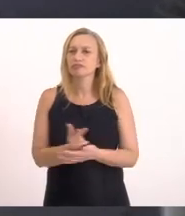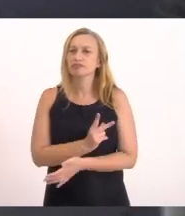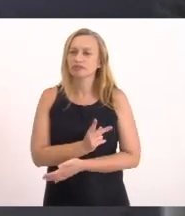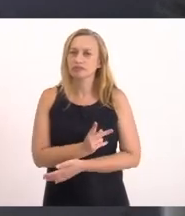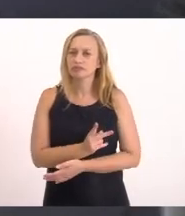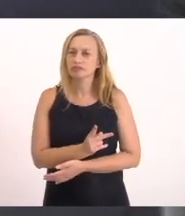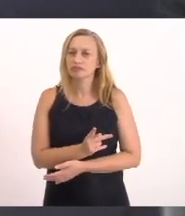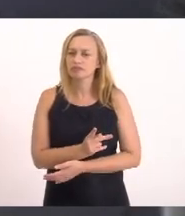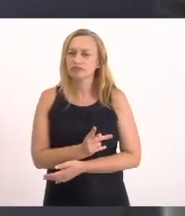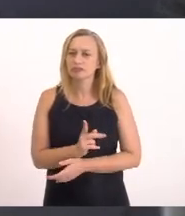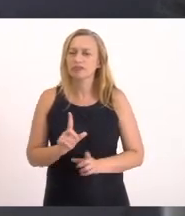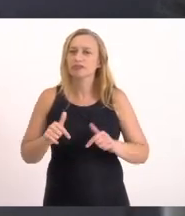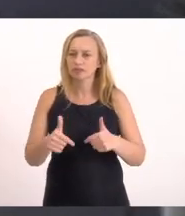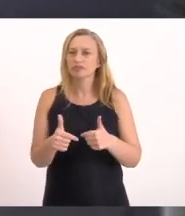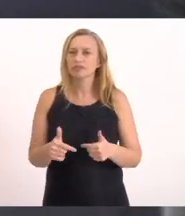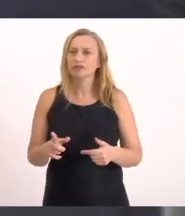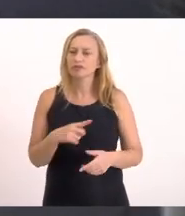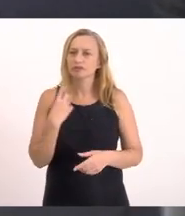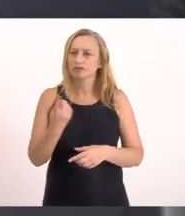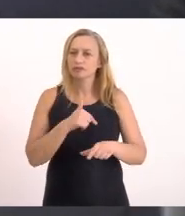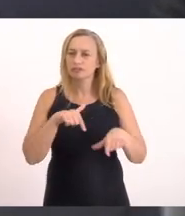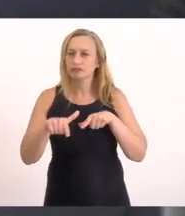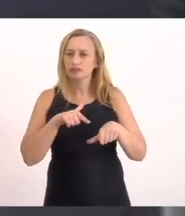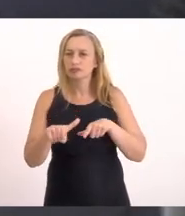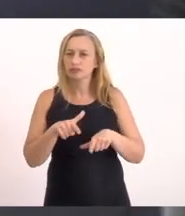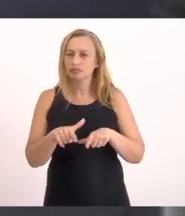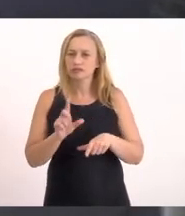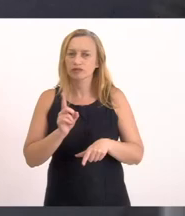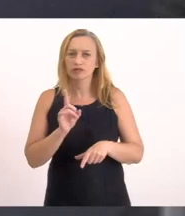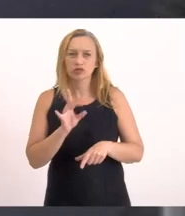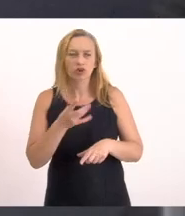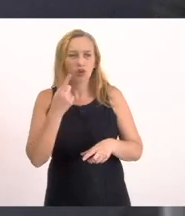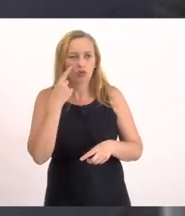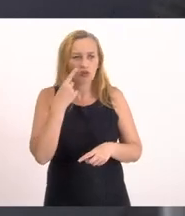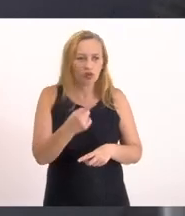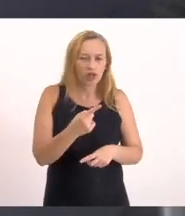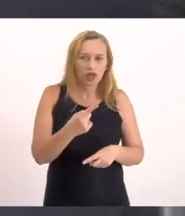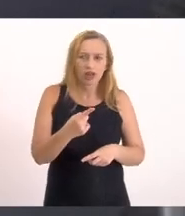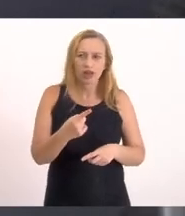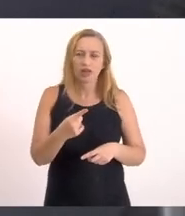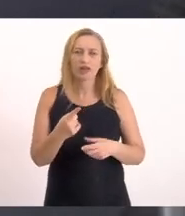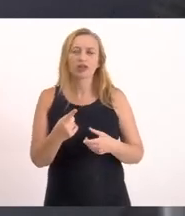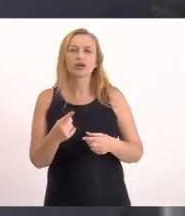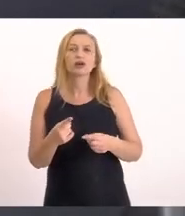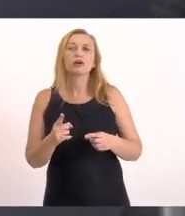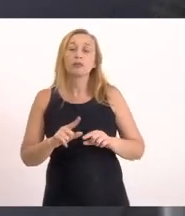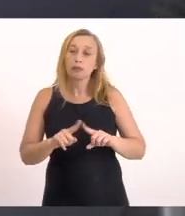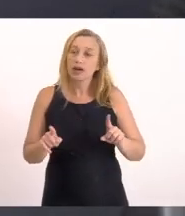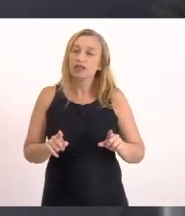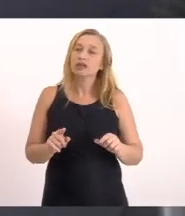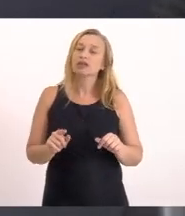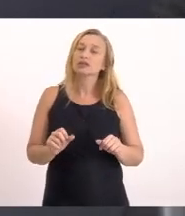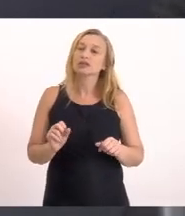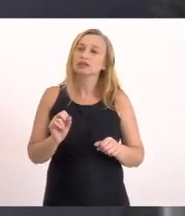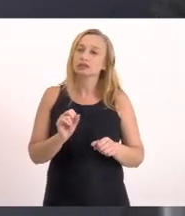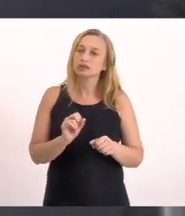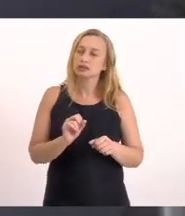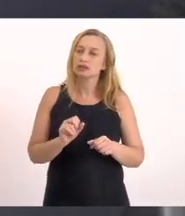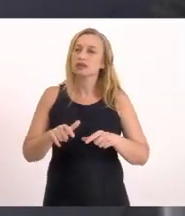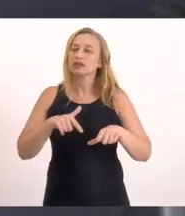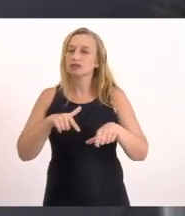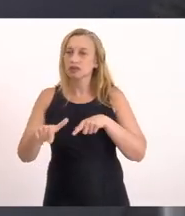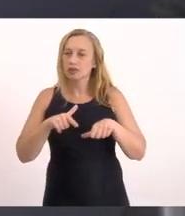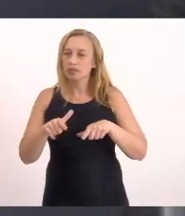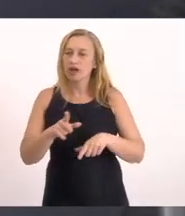Então A missão nossa aqui Não é Captar nada Politicamente E sim Fazer o nosso papel De fato Que é